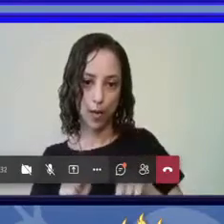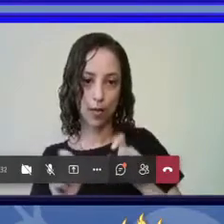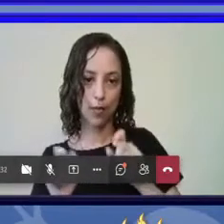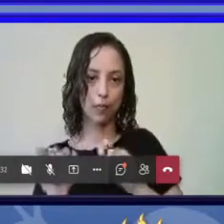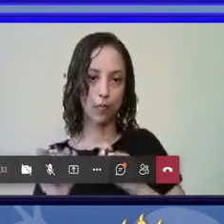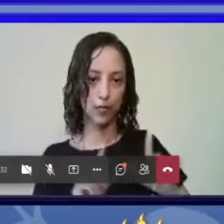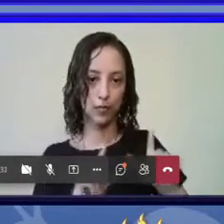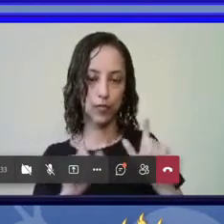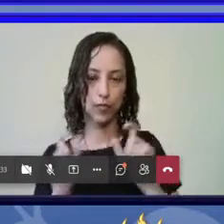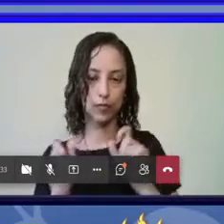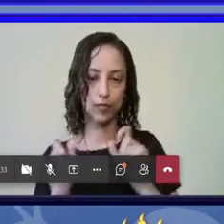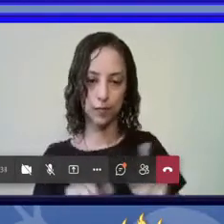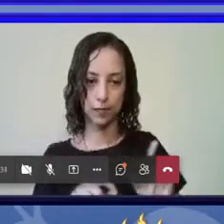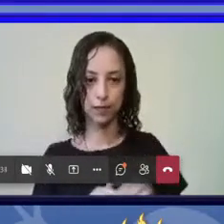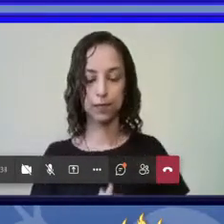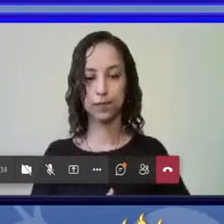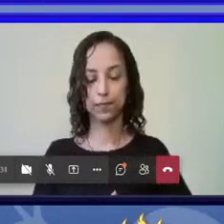por favor.